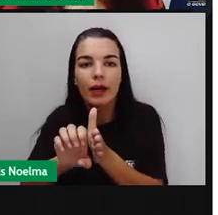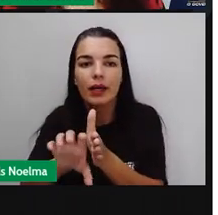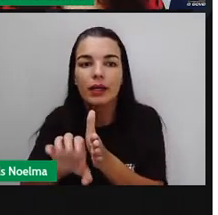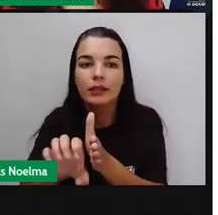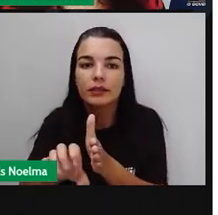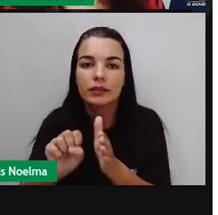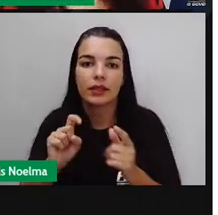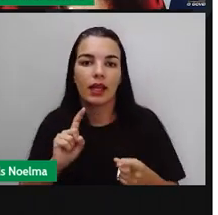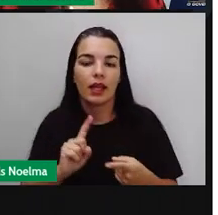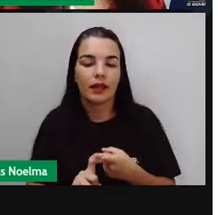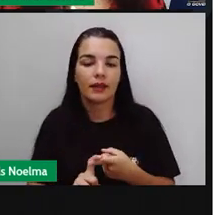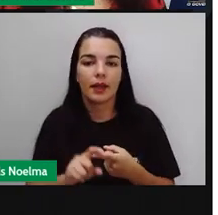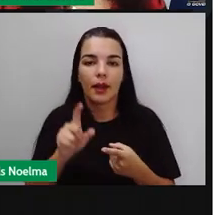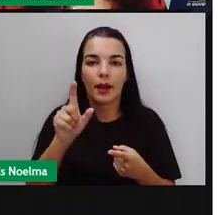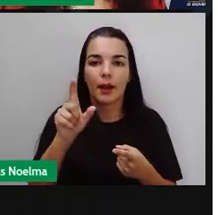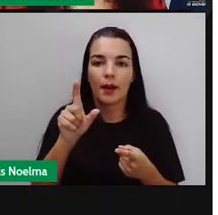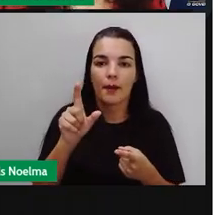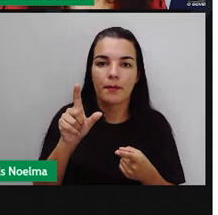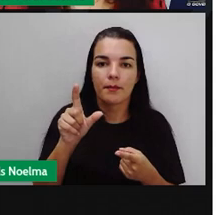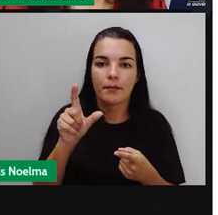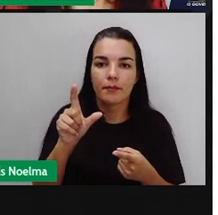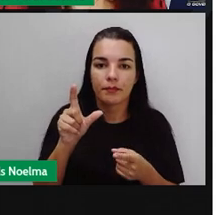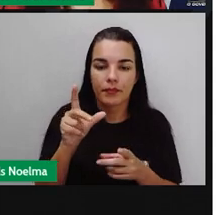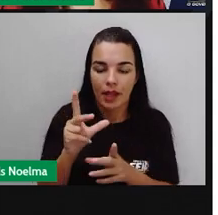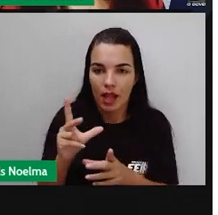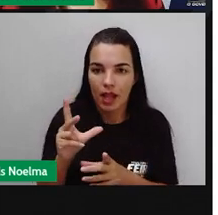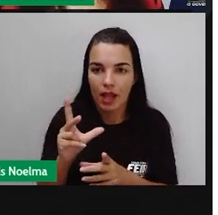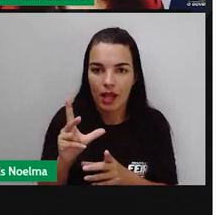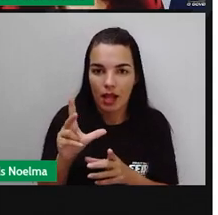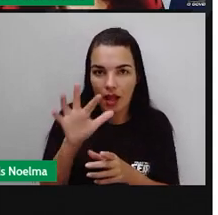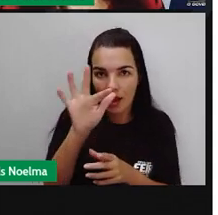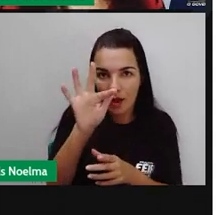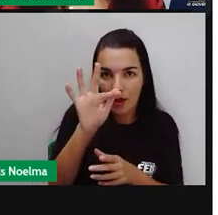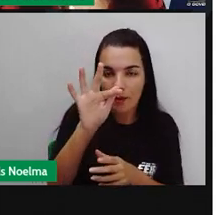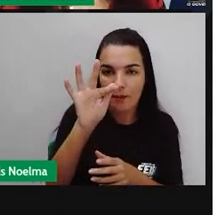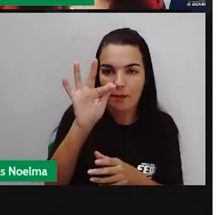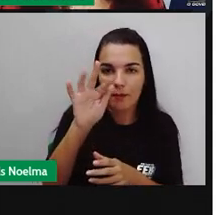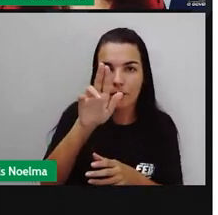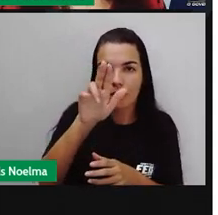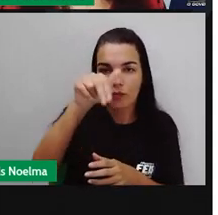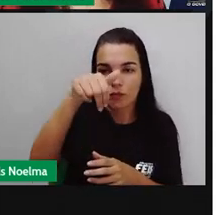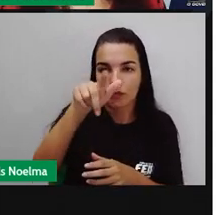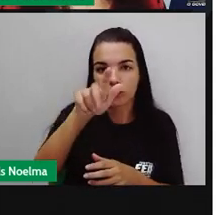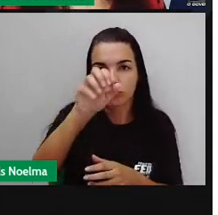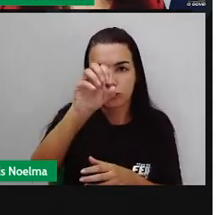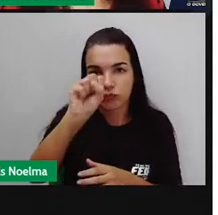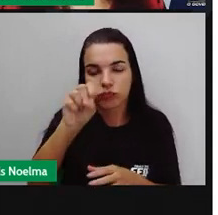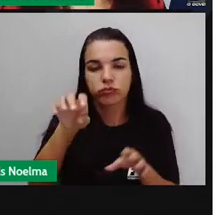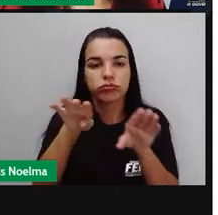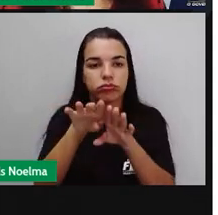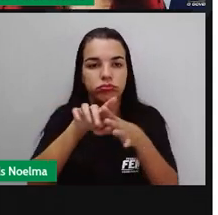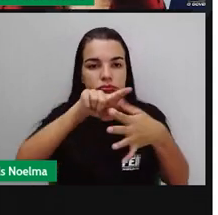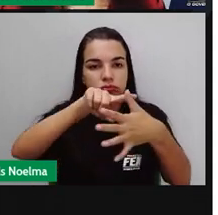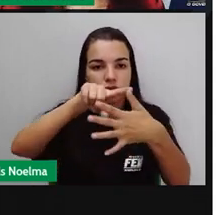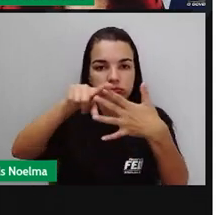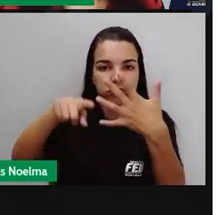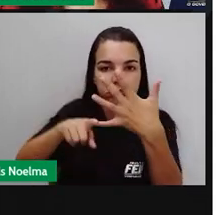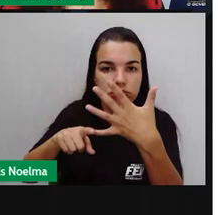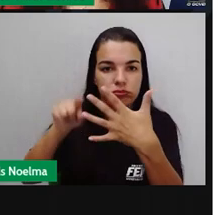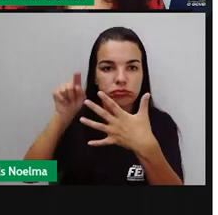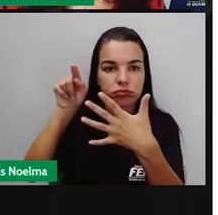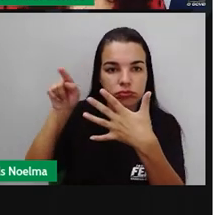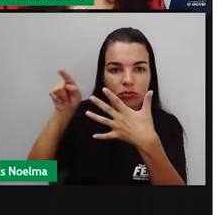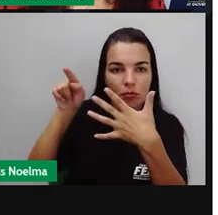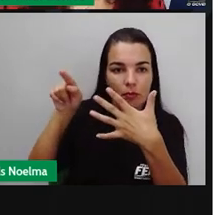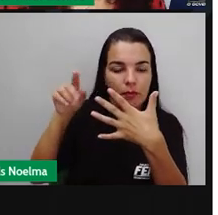protozoários, algas microscópicas, né? E os furgos, todos eles aí, esses cinco seres,